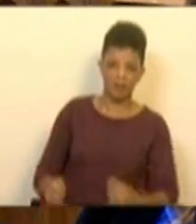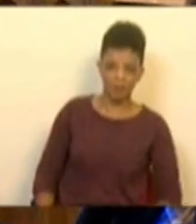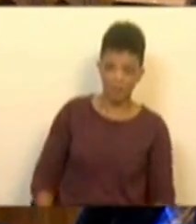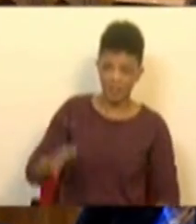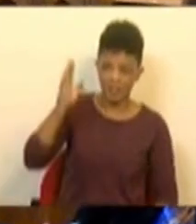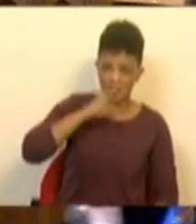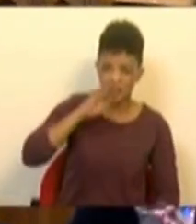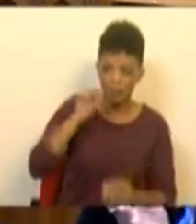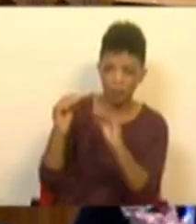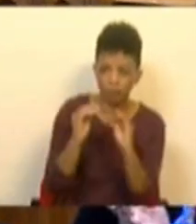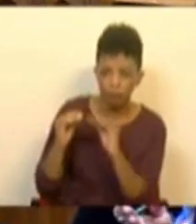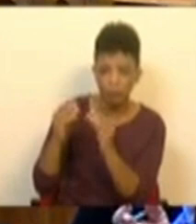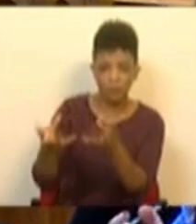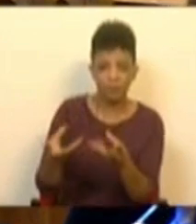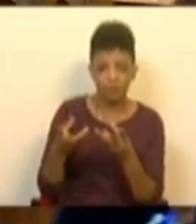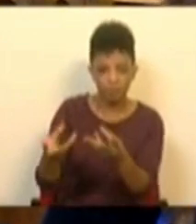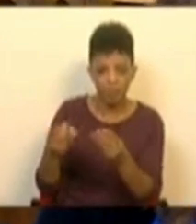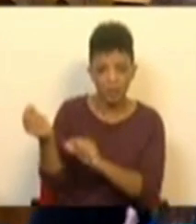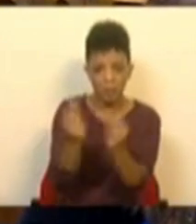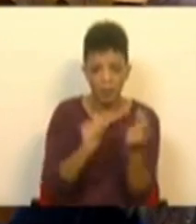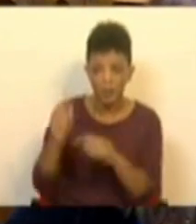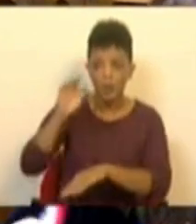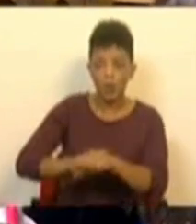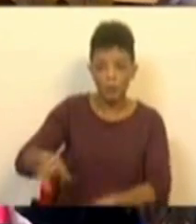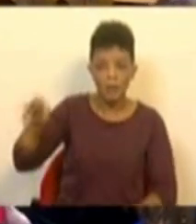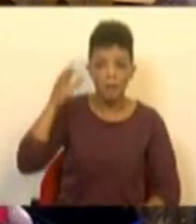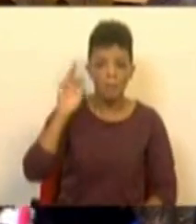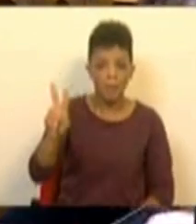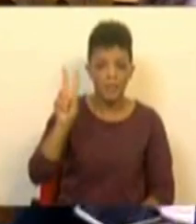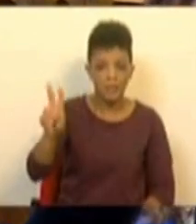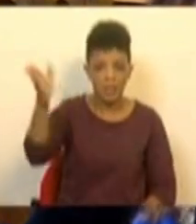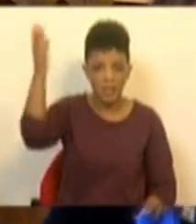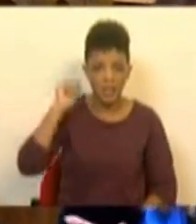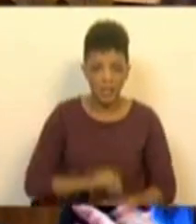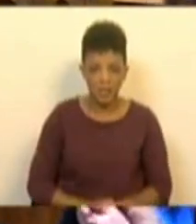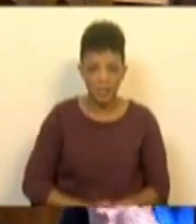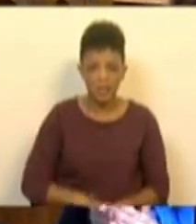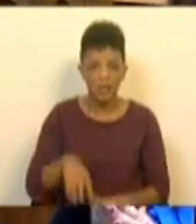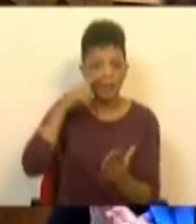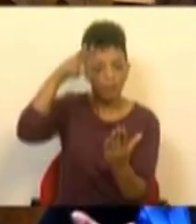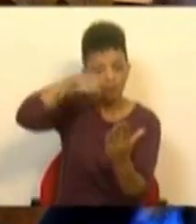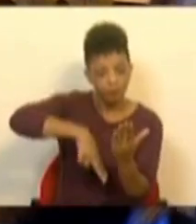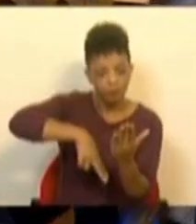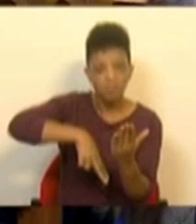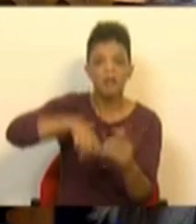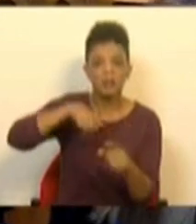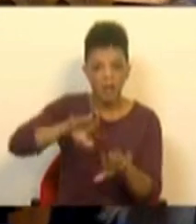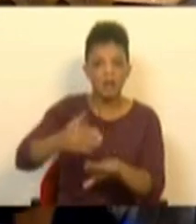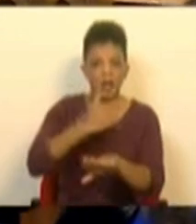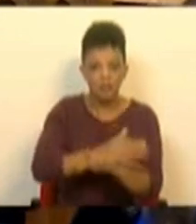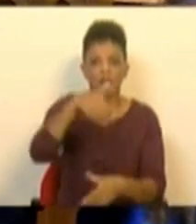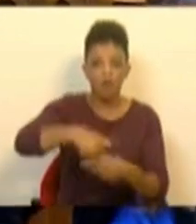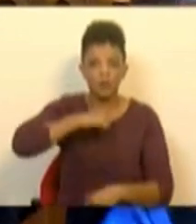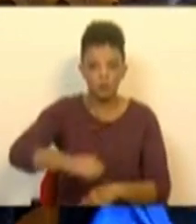compressor neste debate orçamental, é a bacada do PPD-PSD, sem ler, anunciar o voto contra.